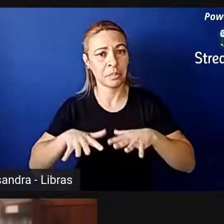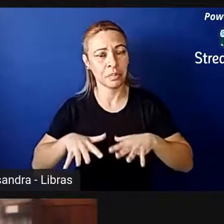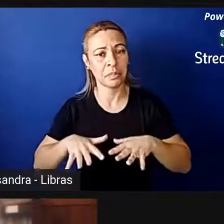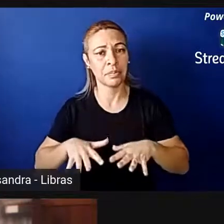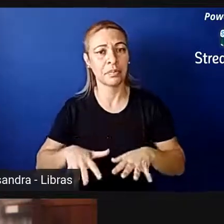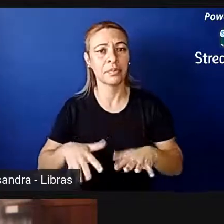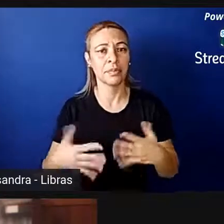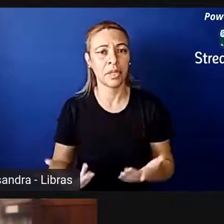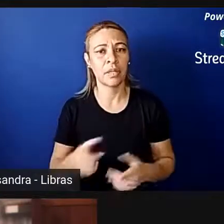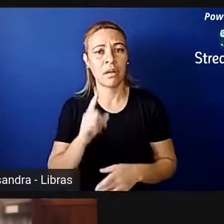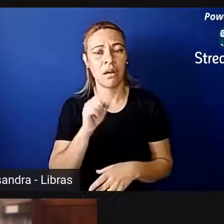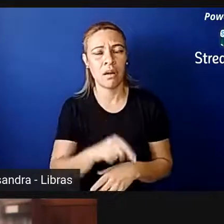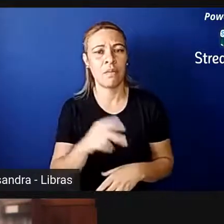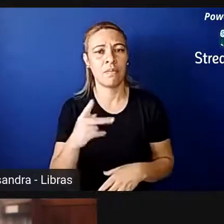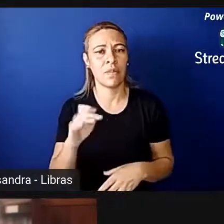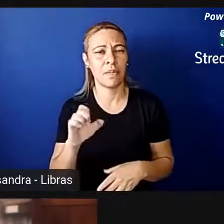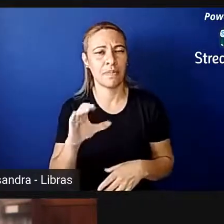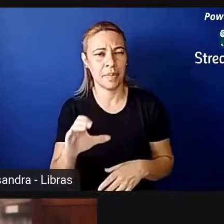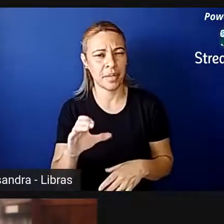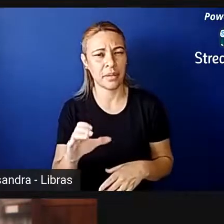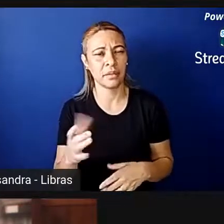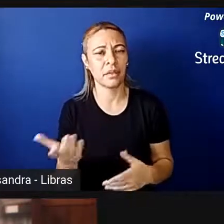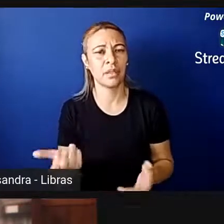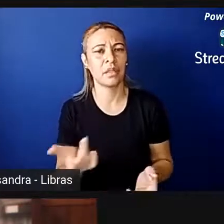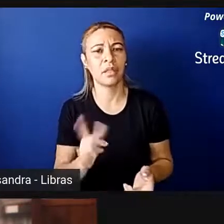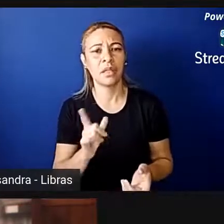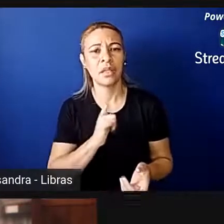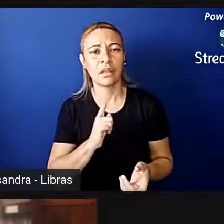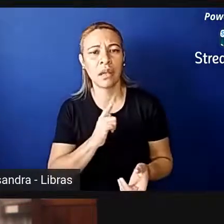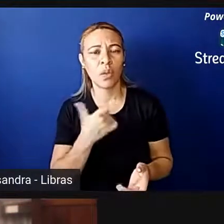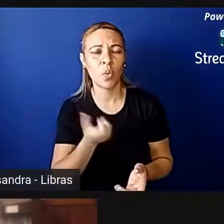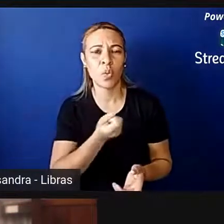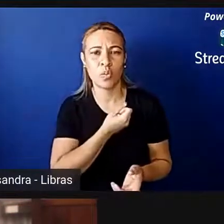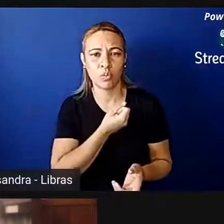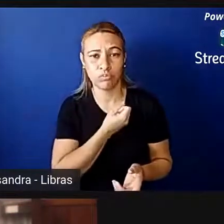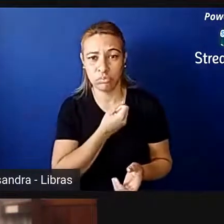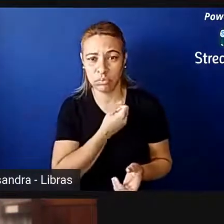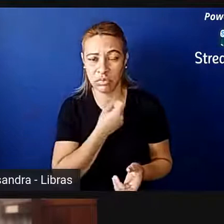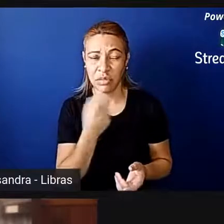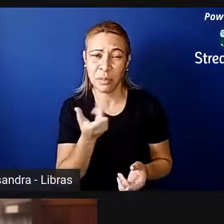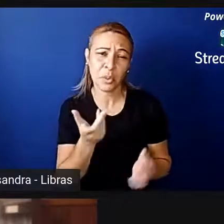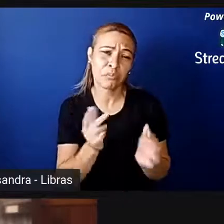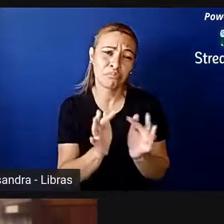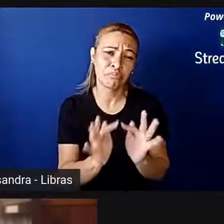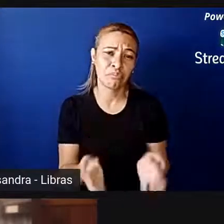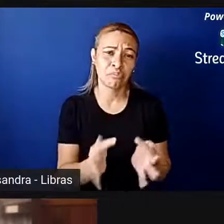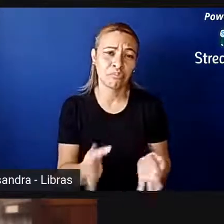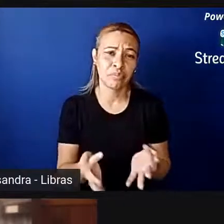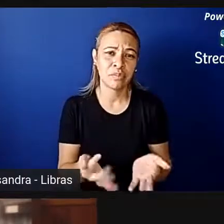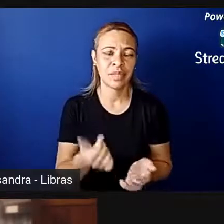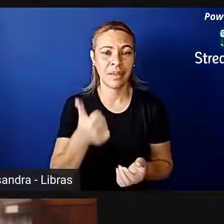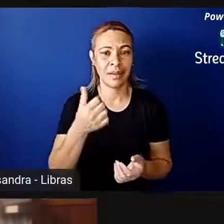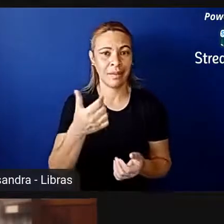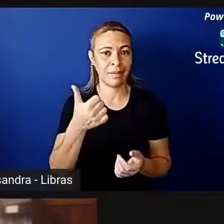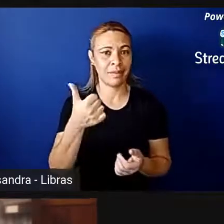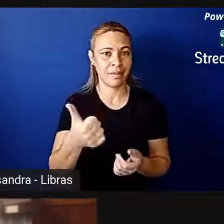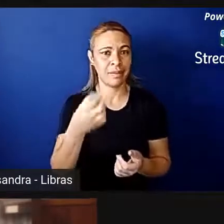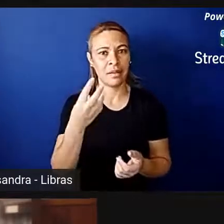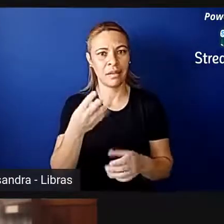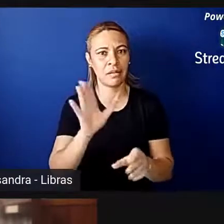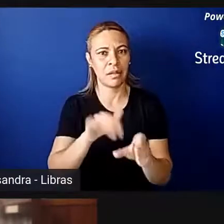era uma PEC com um número bastante tímido, né, porque em três eleições consecutivas